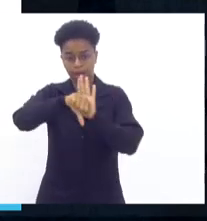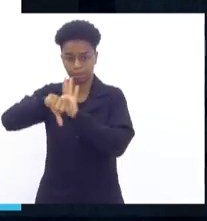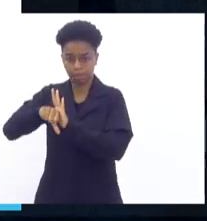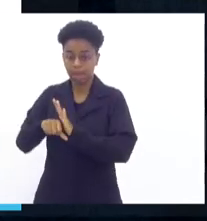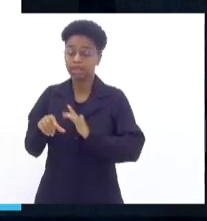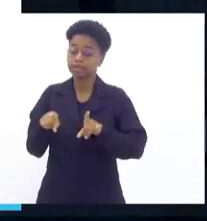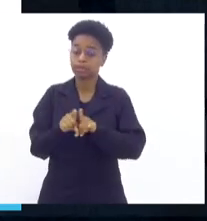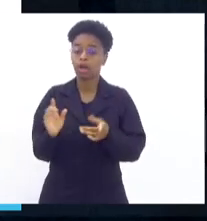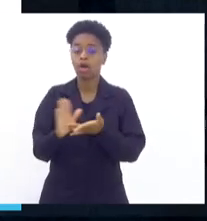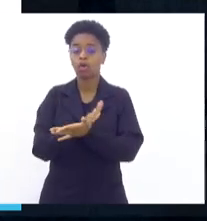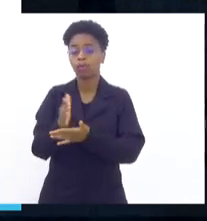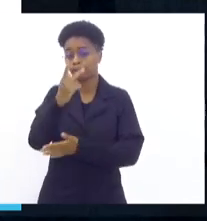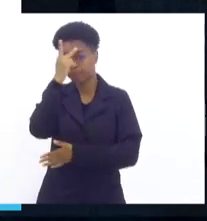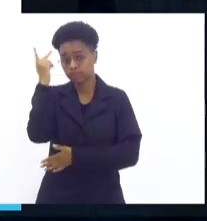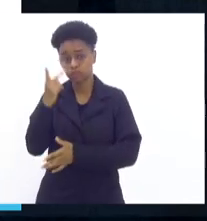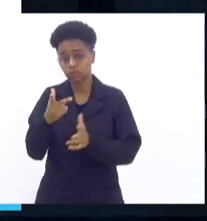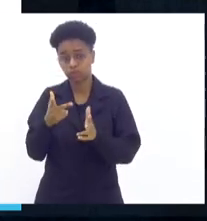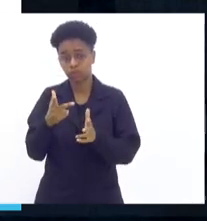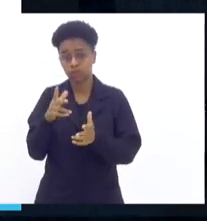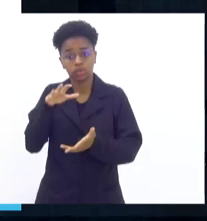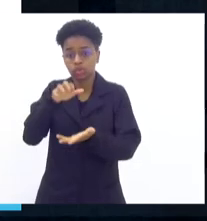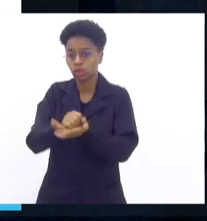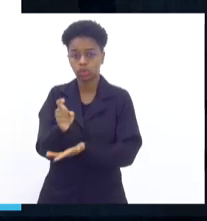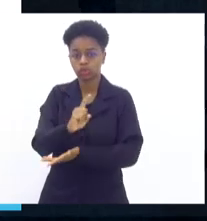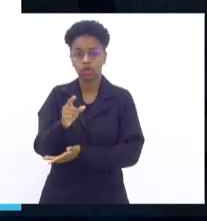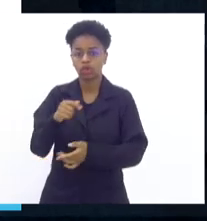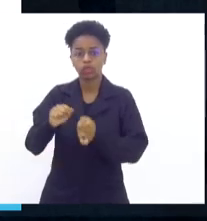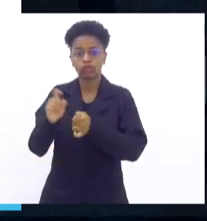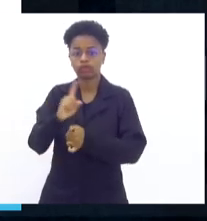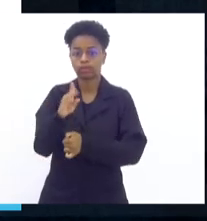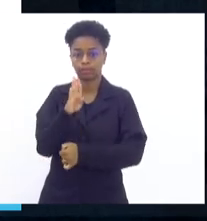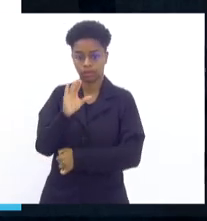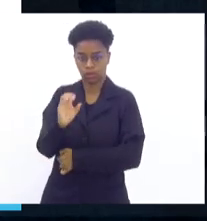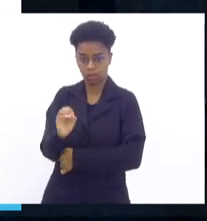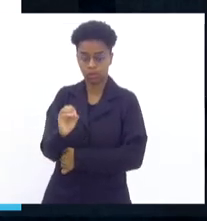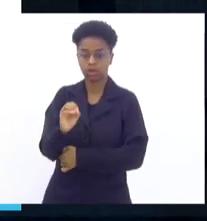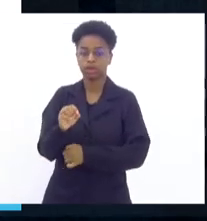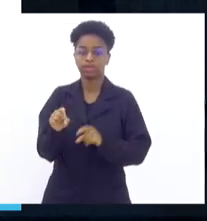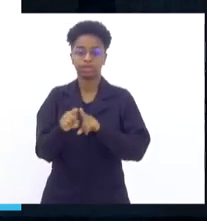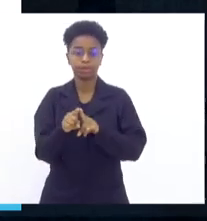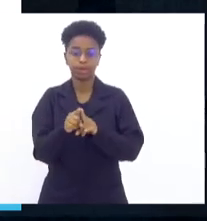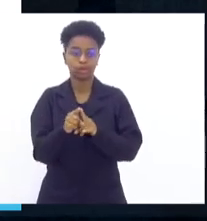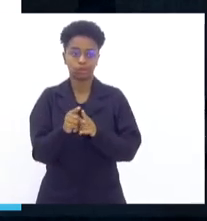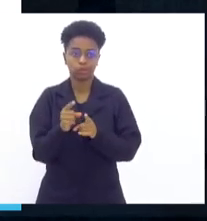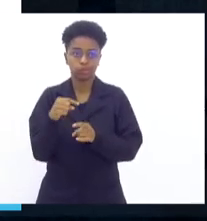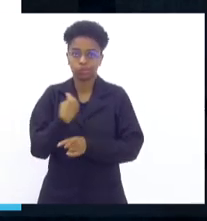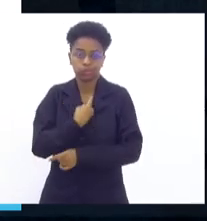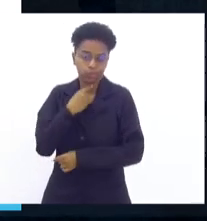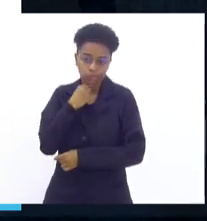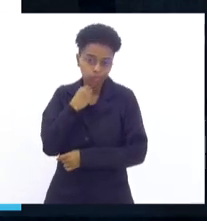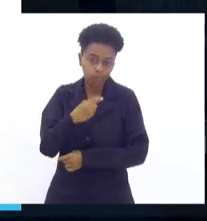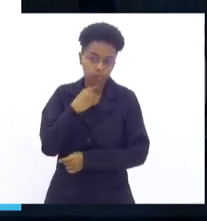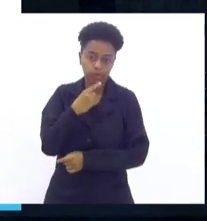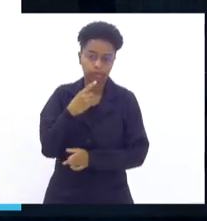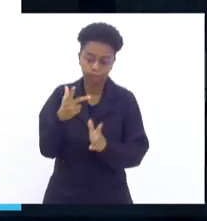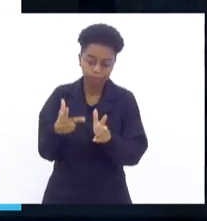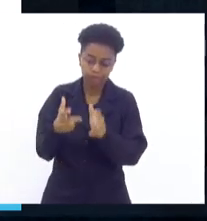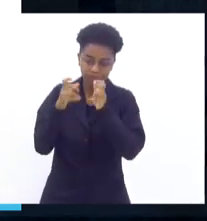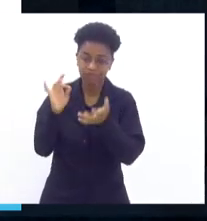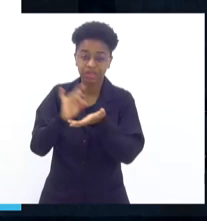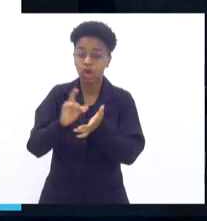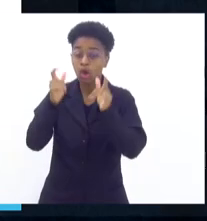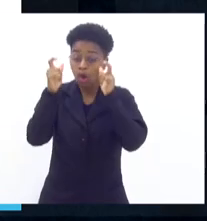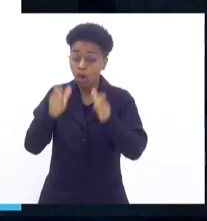fazem o registro de ocorrência, não nos permite traçar exatamente a nossa mancha,